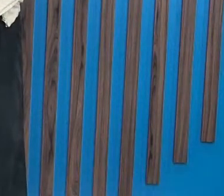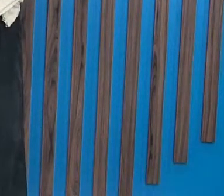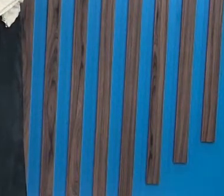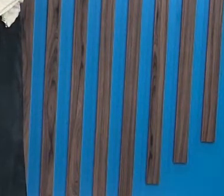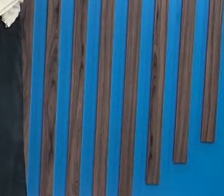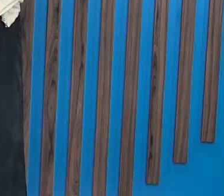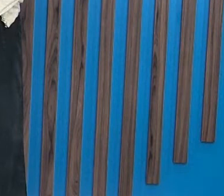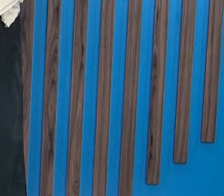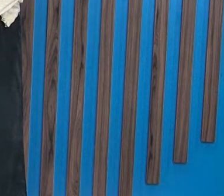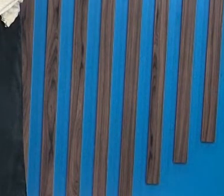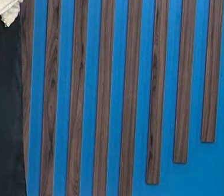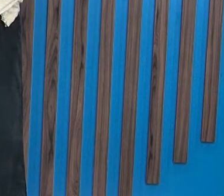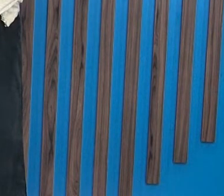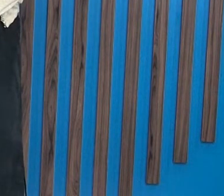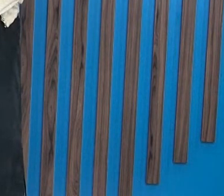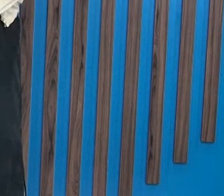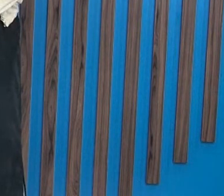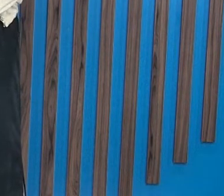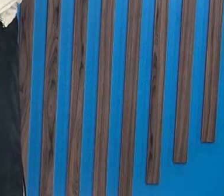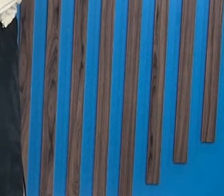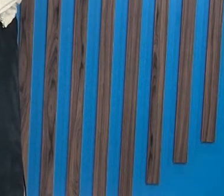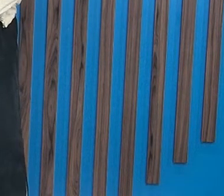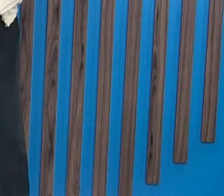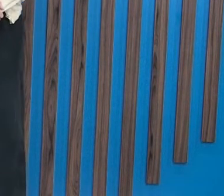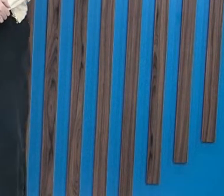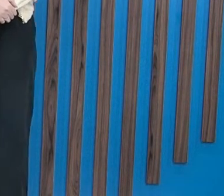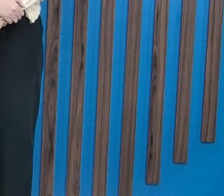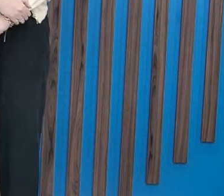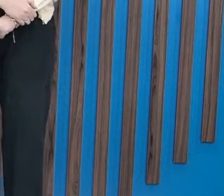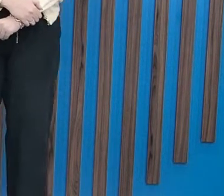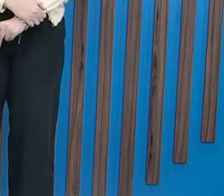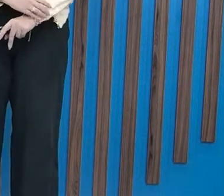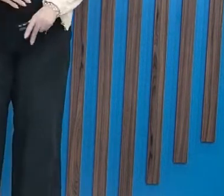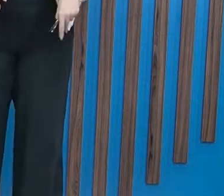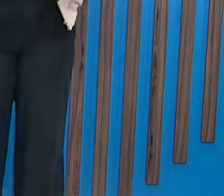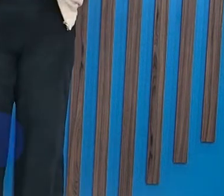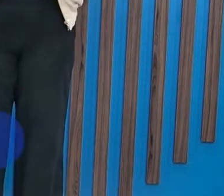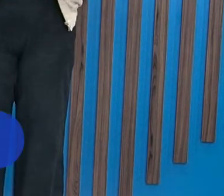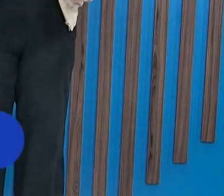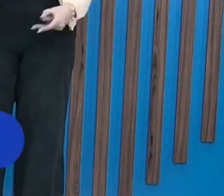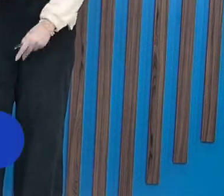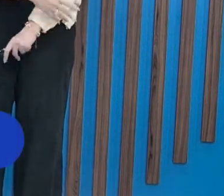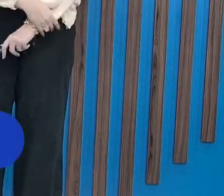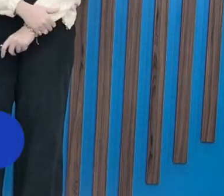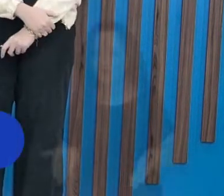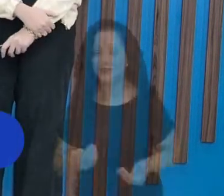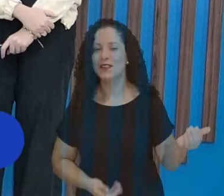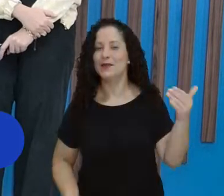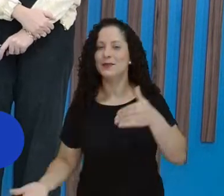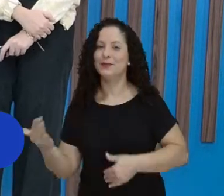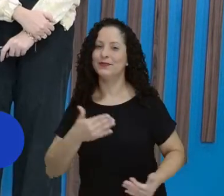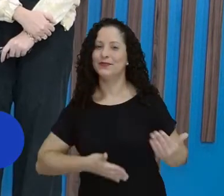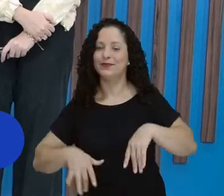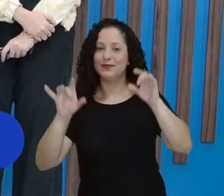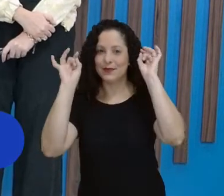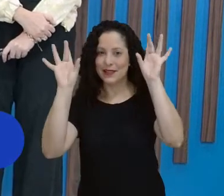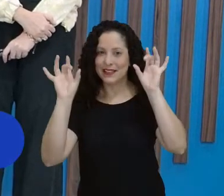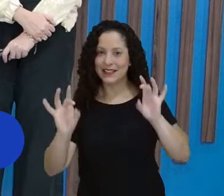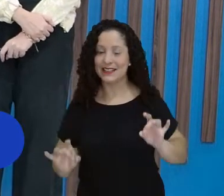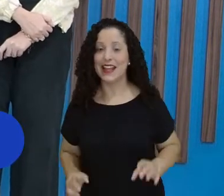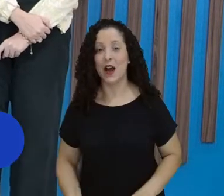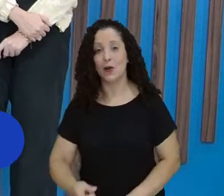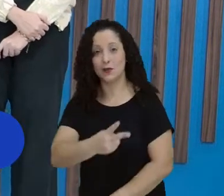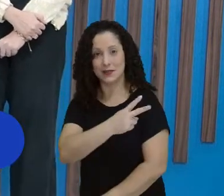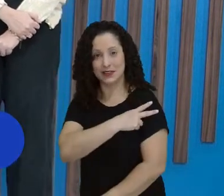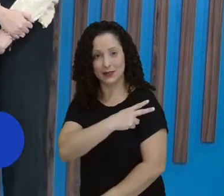Olá, queridos estudantes, tudo bem com vocês? Hoje eu estou fazendo aqui uma participação especial para as turmas do segundo